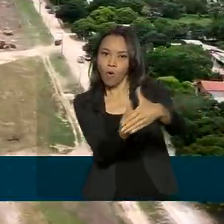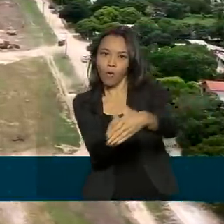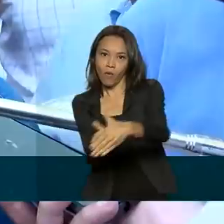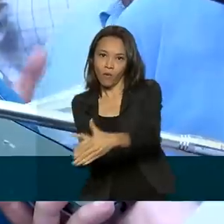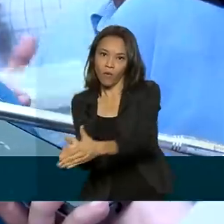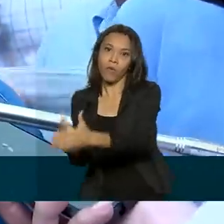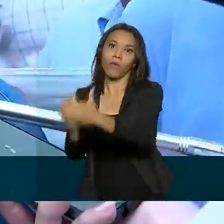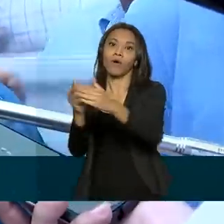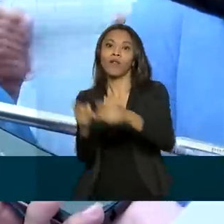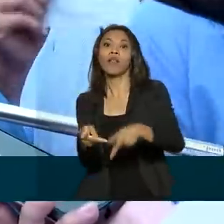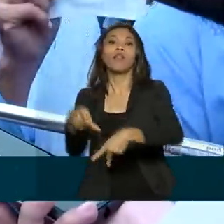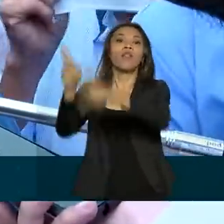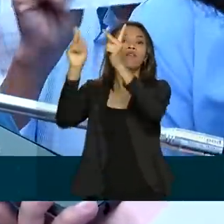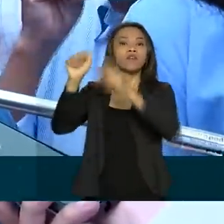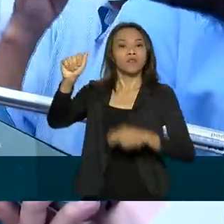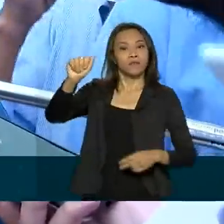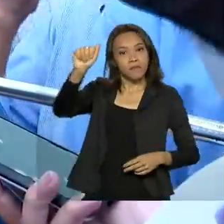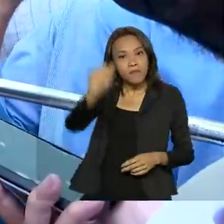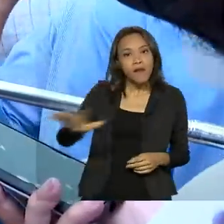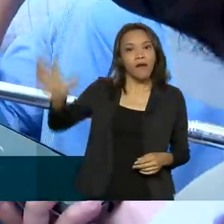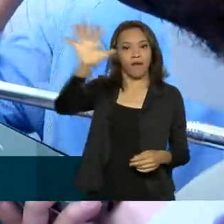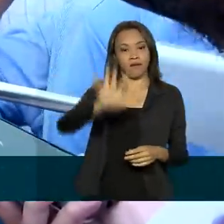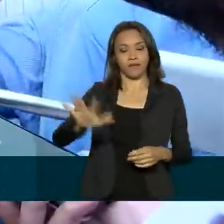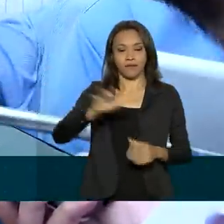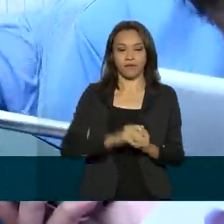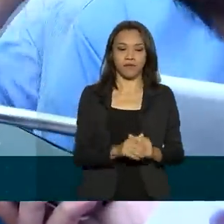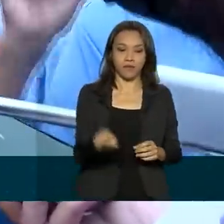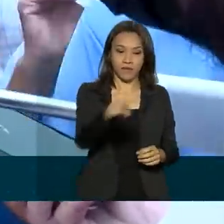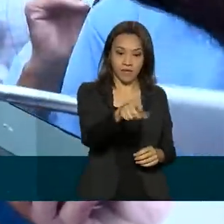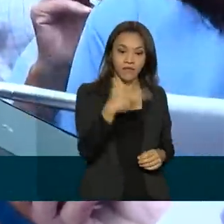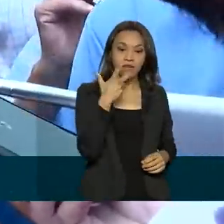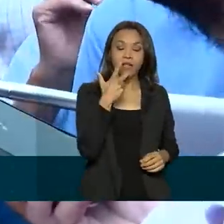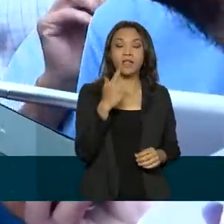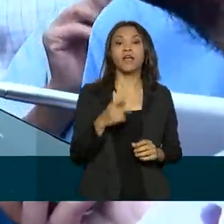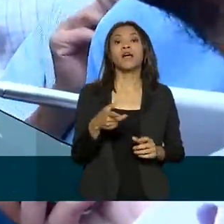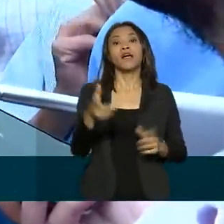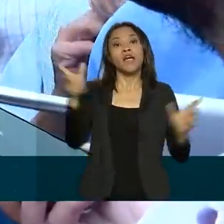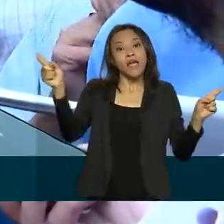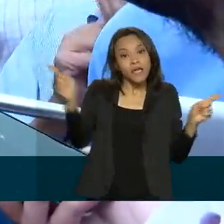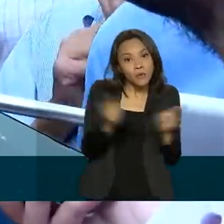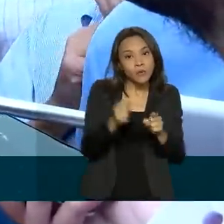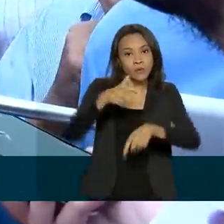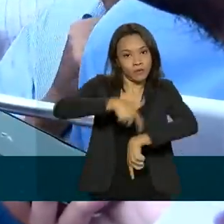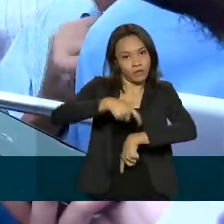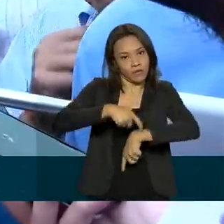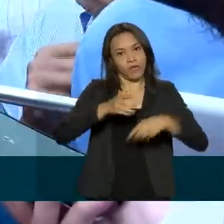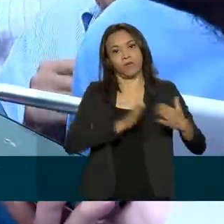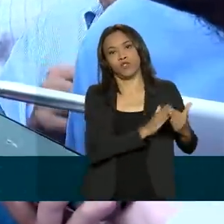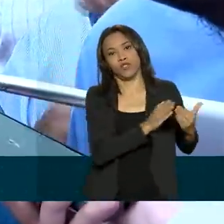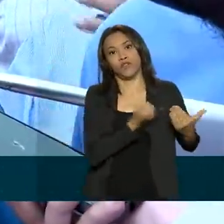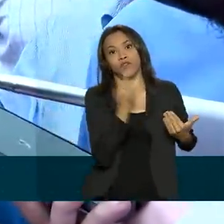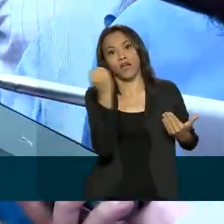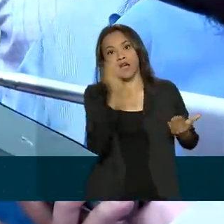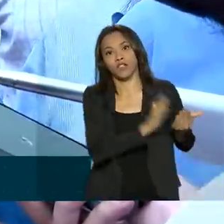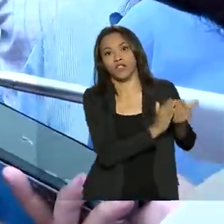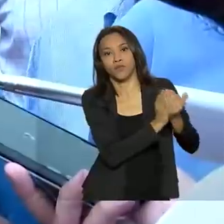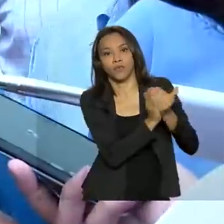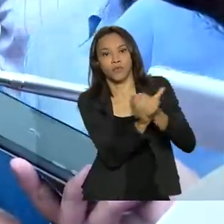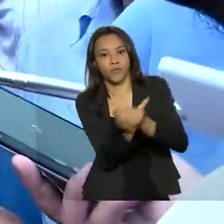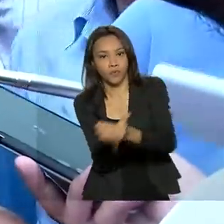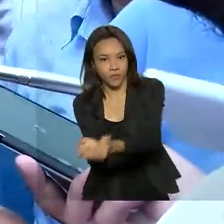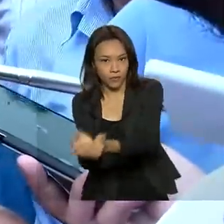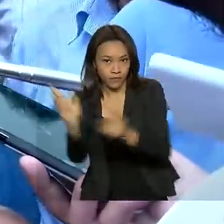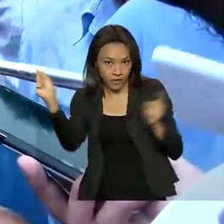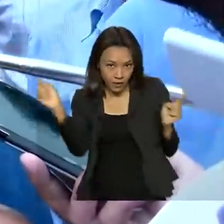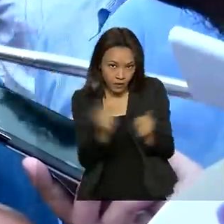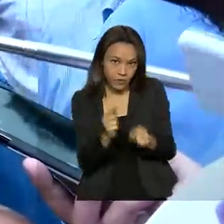para a Ásia. Aqui economiza dias de navios. As exportações do centro-oeste brasileiro, para vocês terem